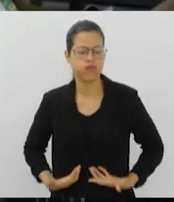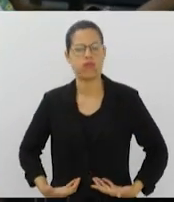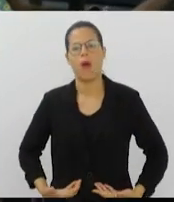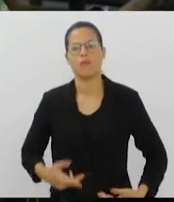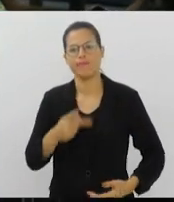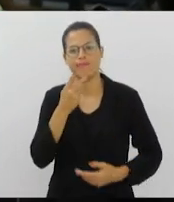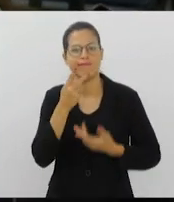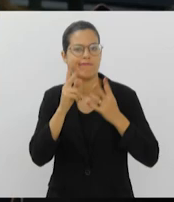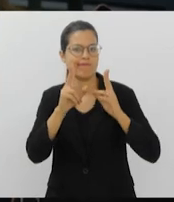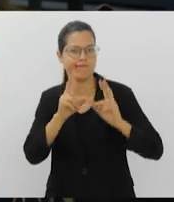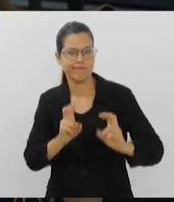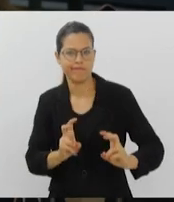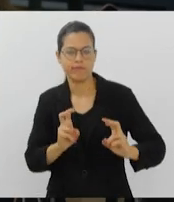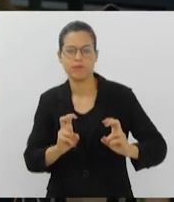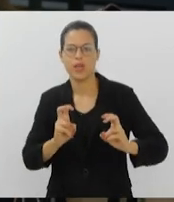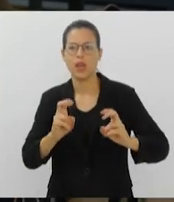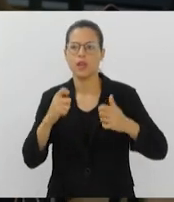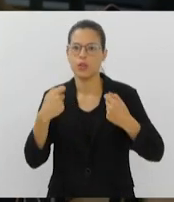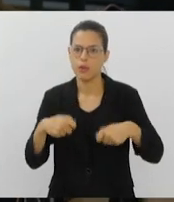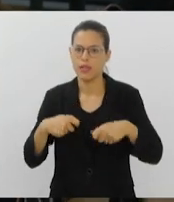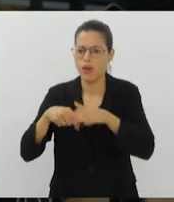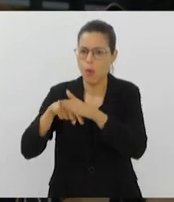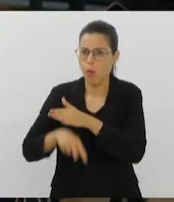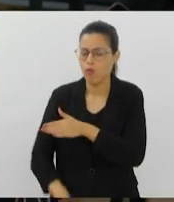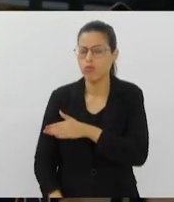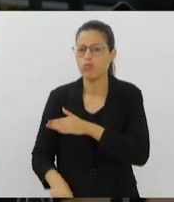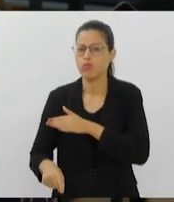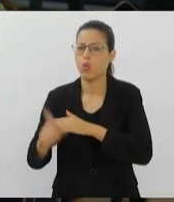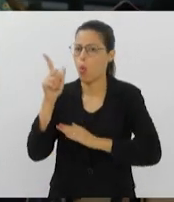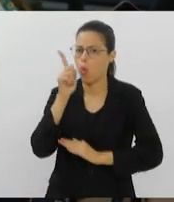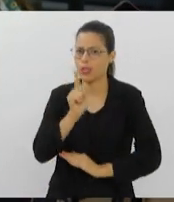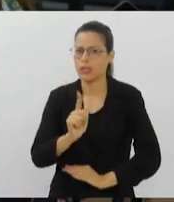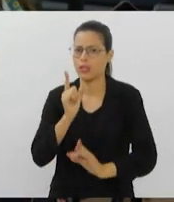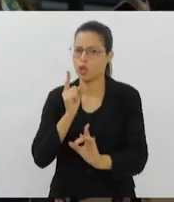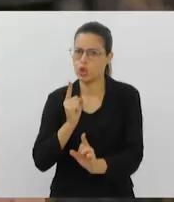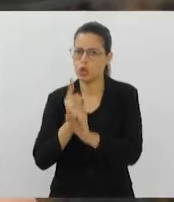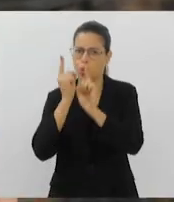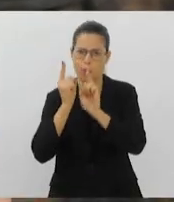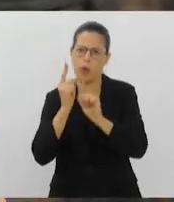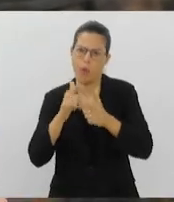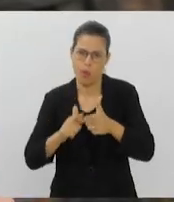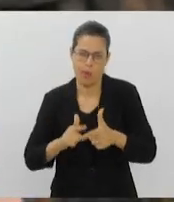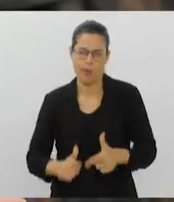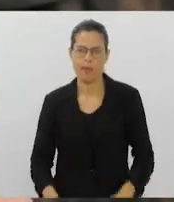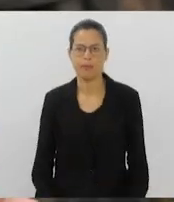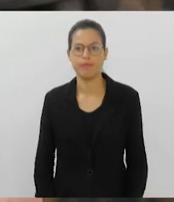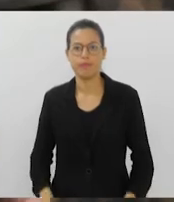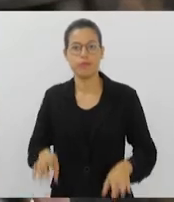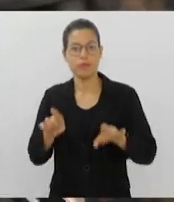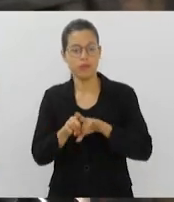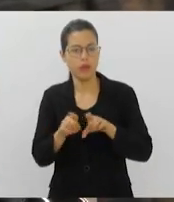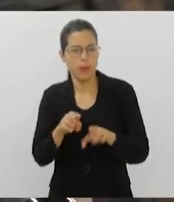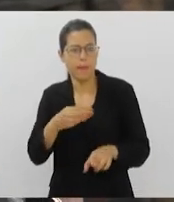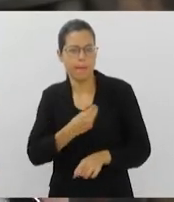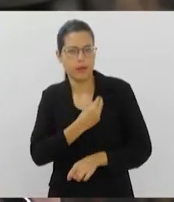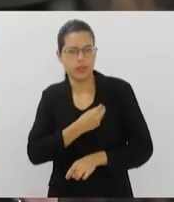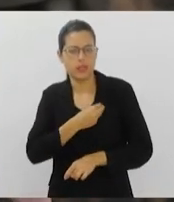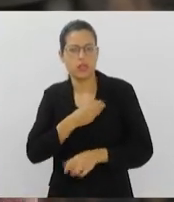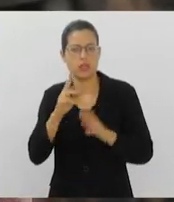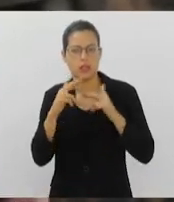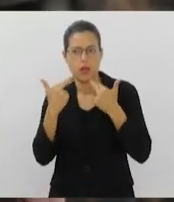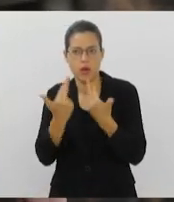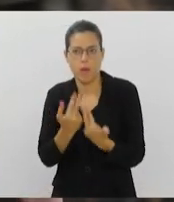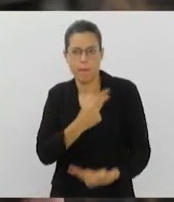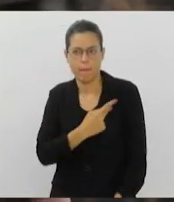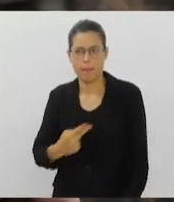isso. A gente vai ter que ir mais a fundo para a gente poder realmente descobrir o que está acontecendo. Também esteve presente na reunião o presidente da